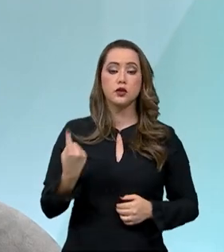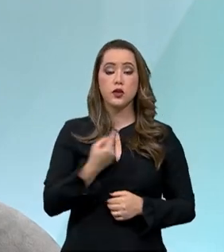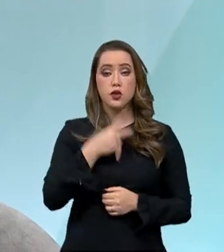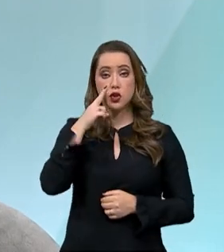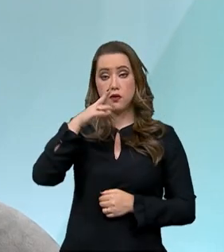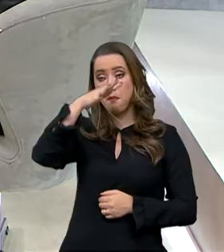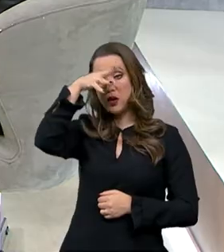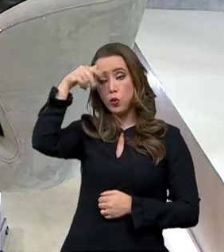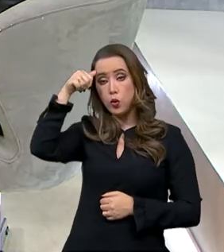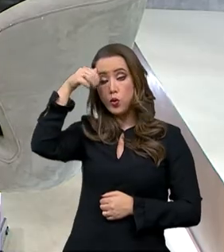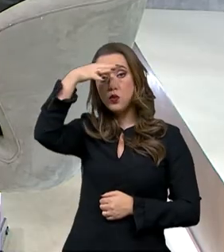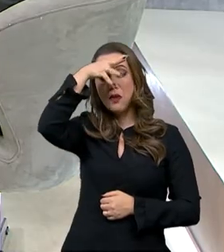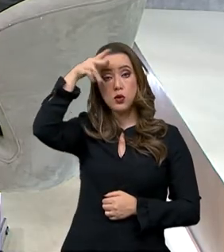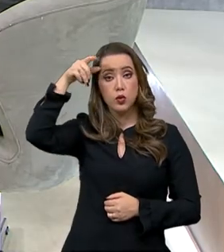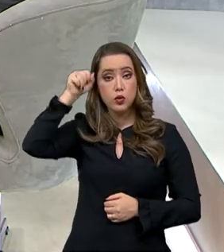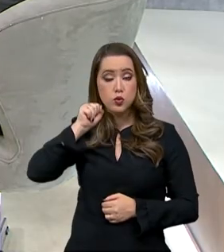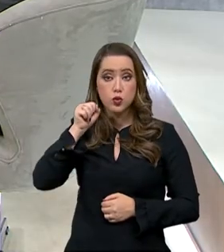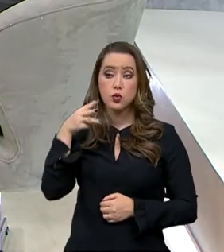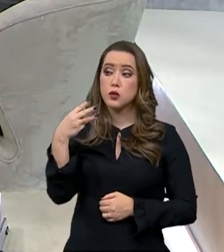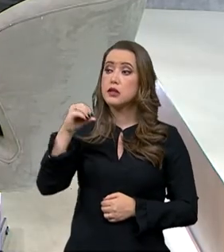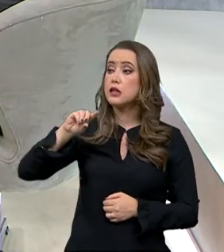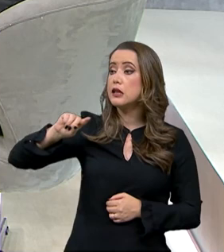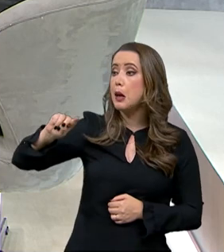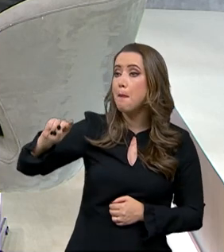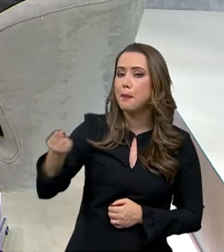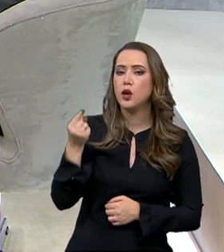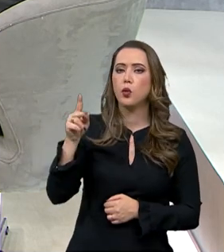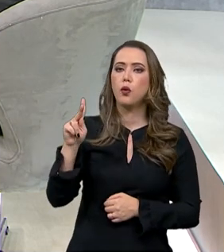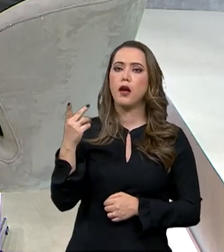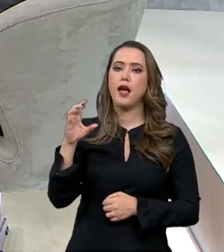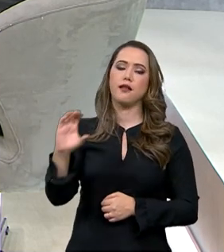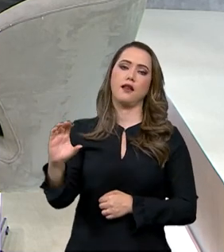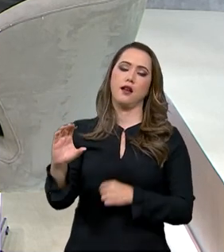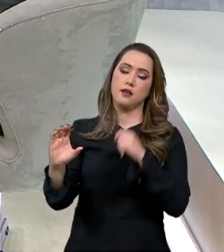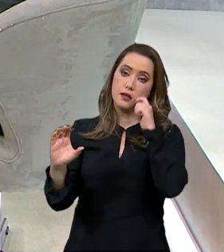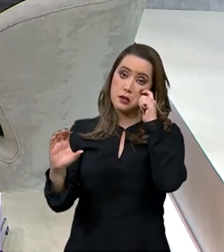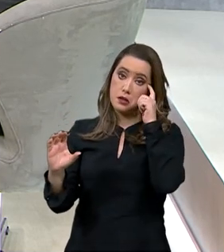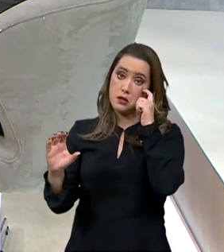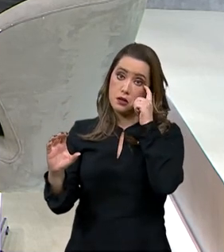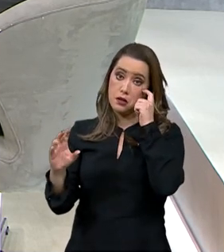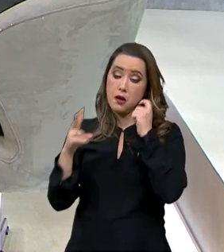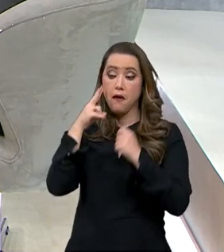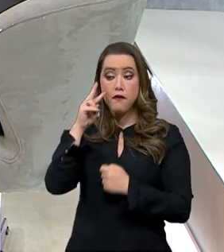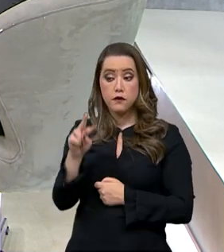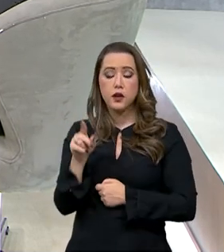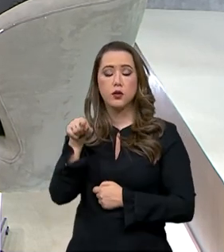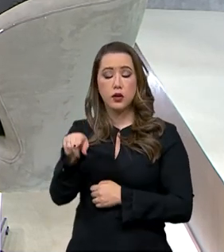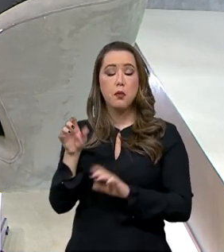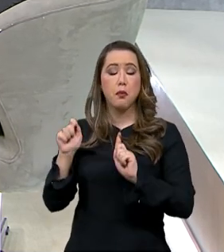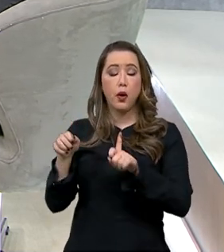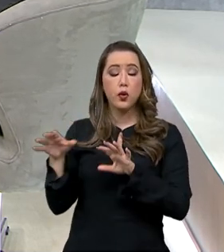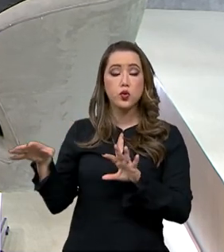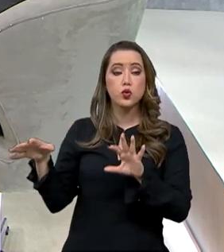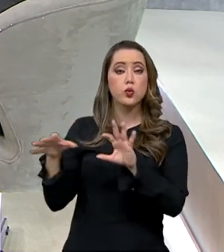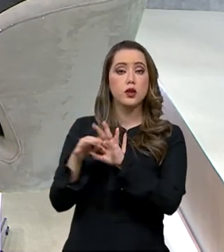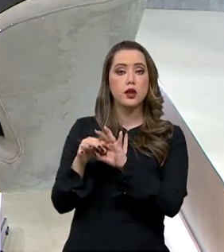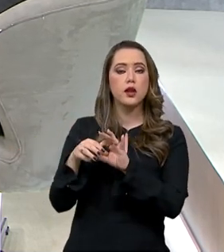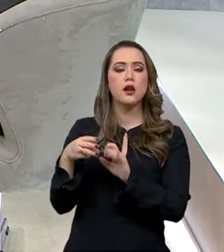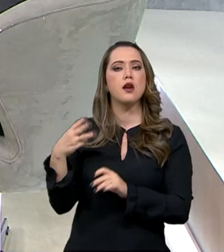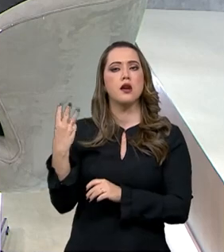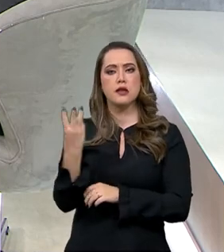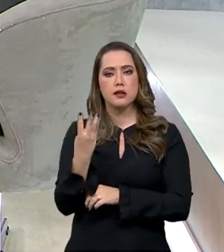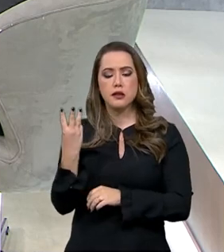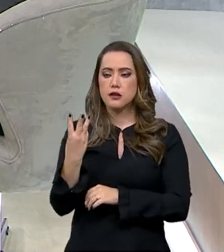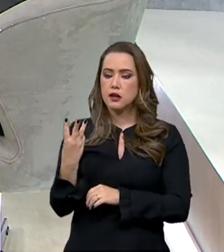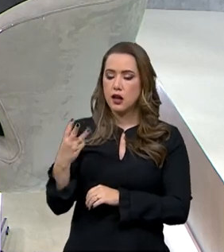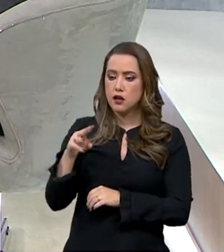30 mil hectares, viram que o sistema ILPF pode ser, integração, lavoura, pecuária e floresta, pode